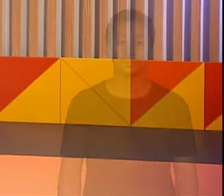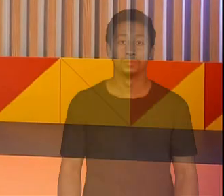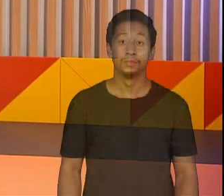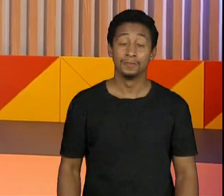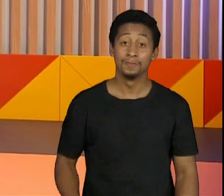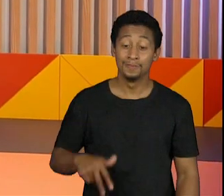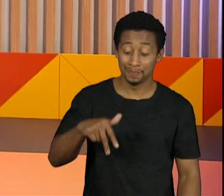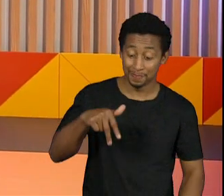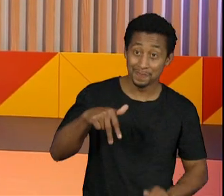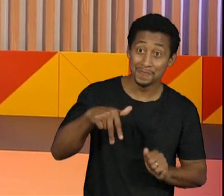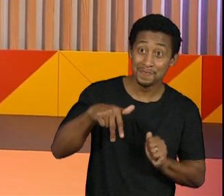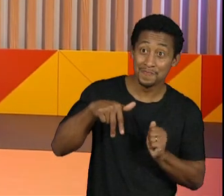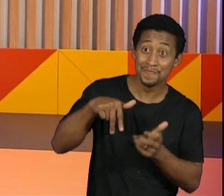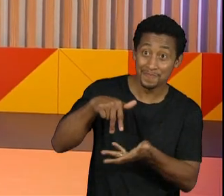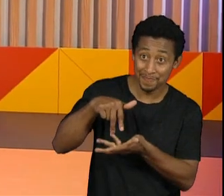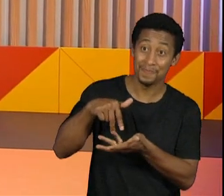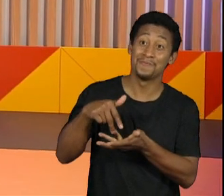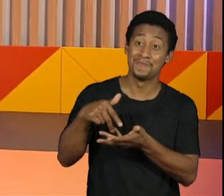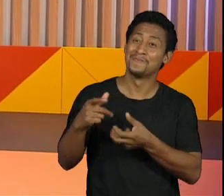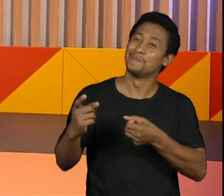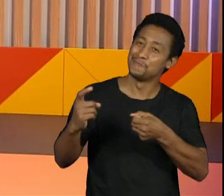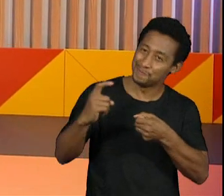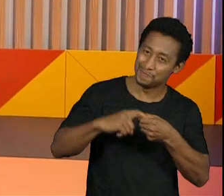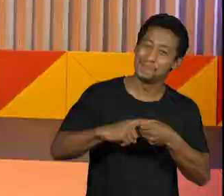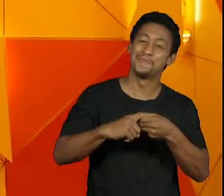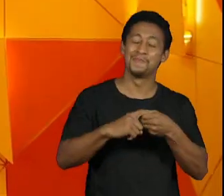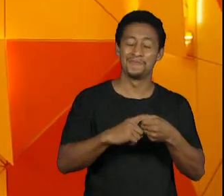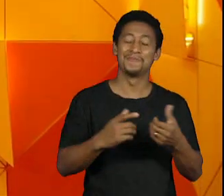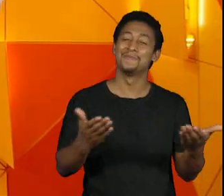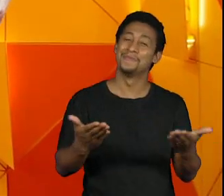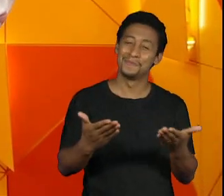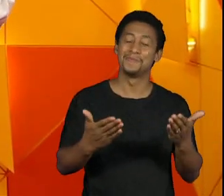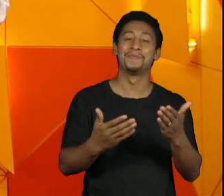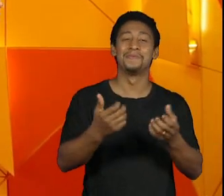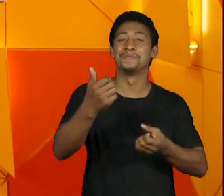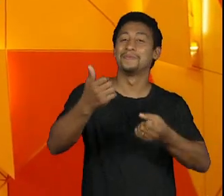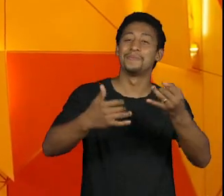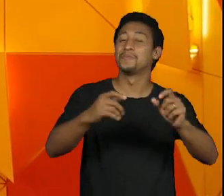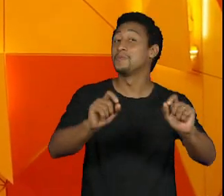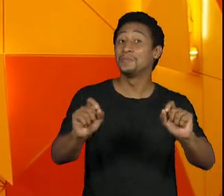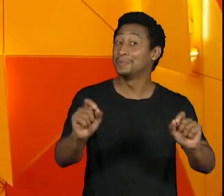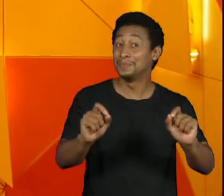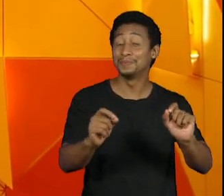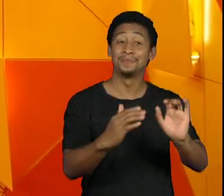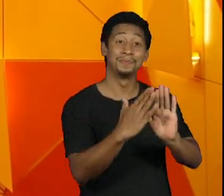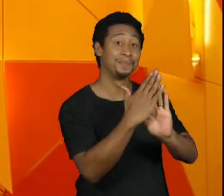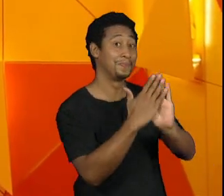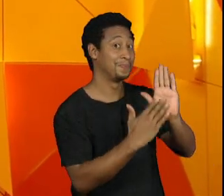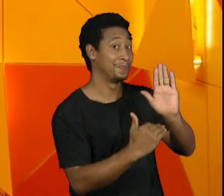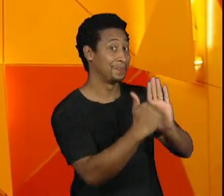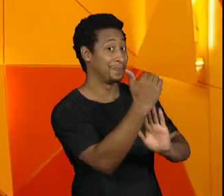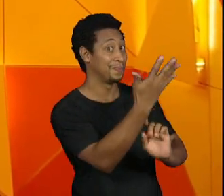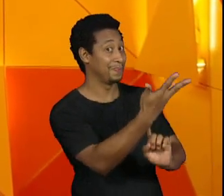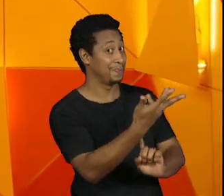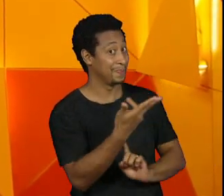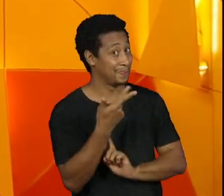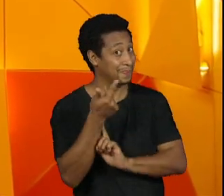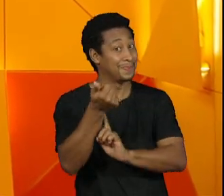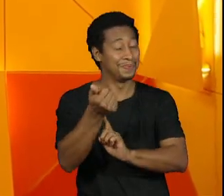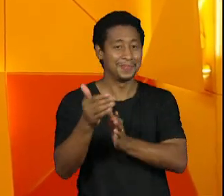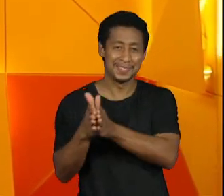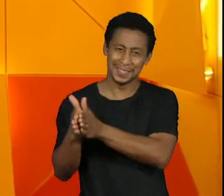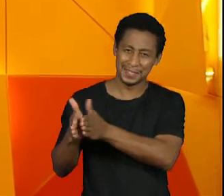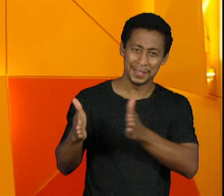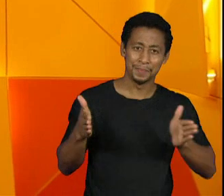Estação Livre de volta e agora falando de arte as comemorações do centenário da semana de arte moderna